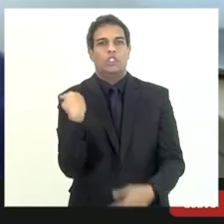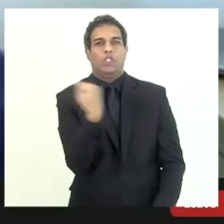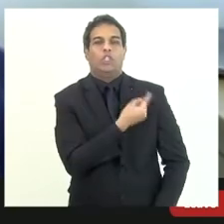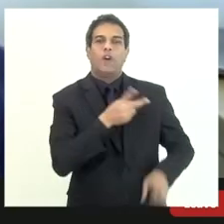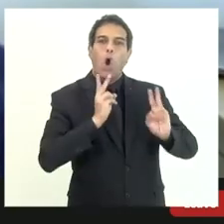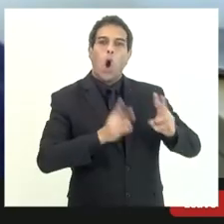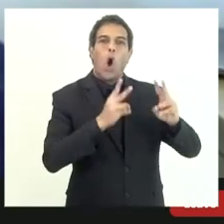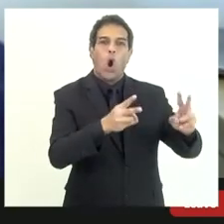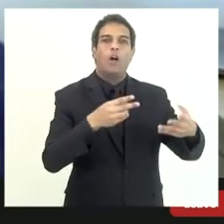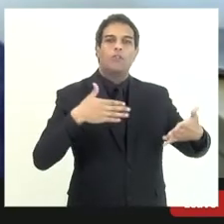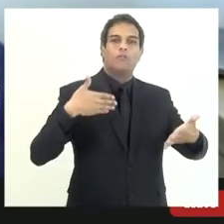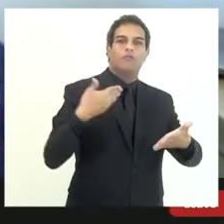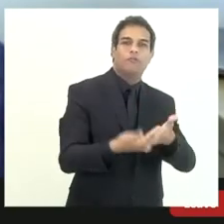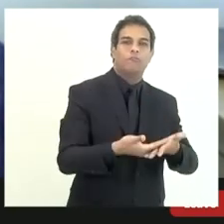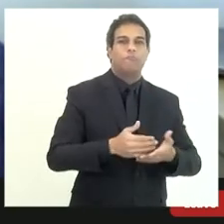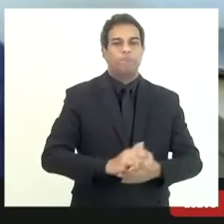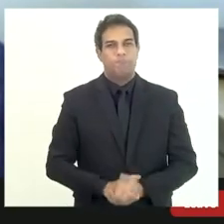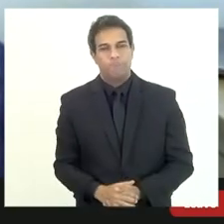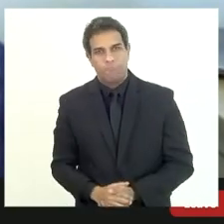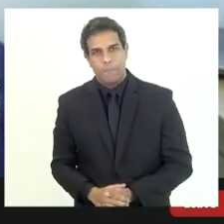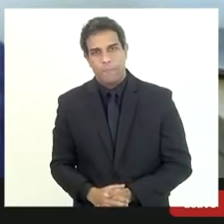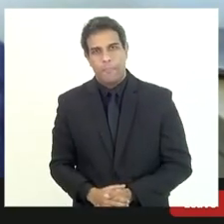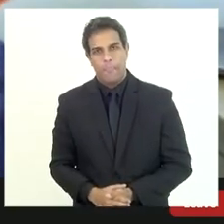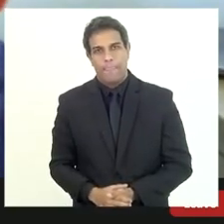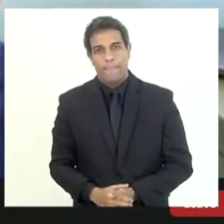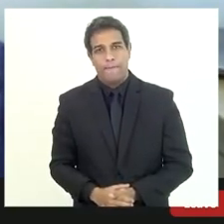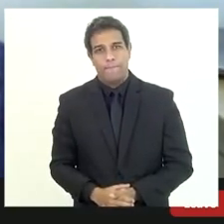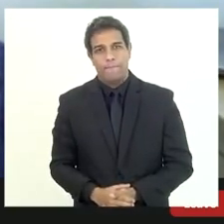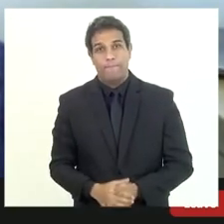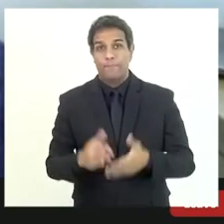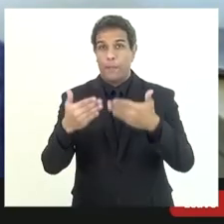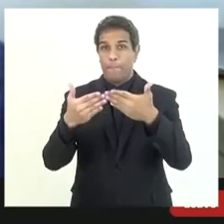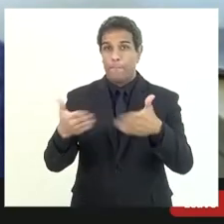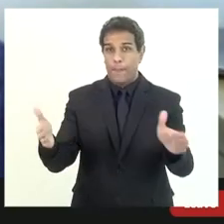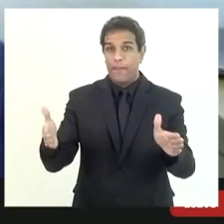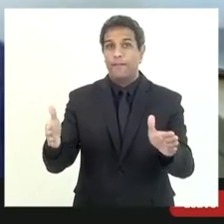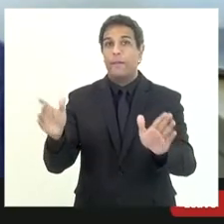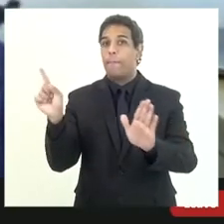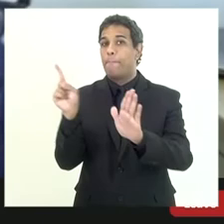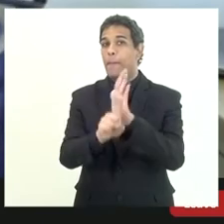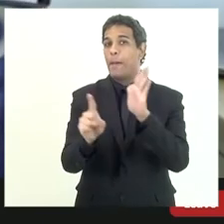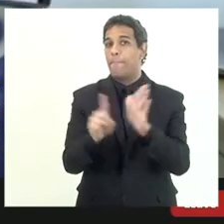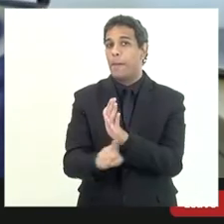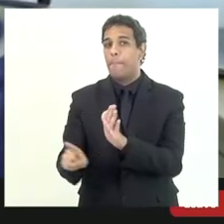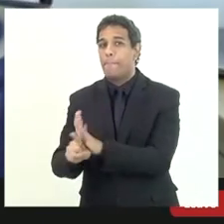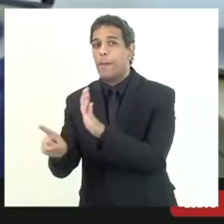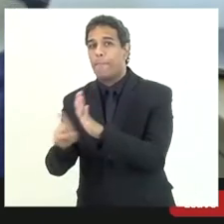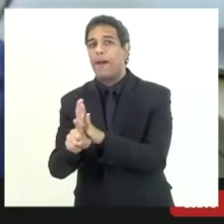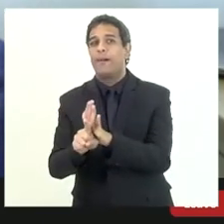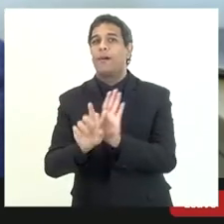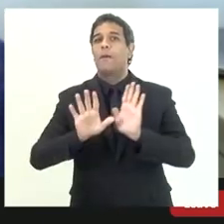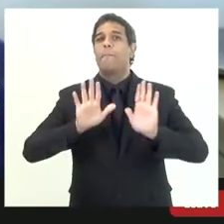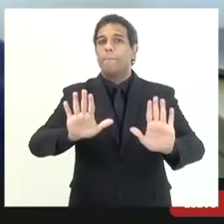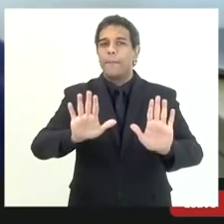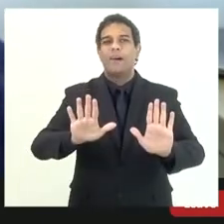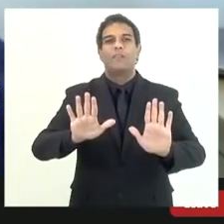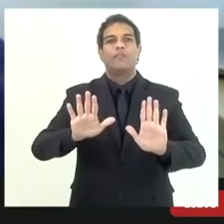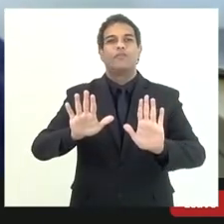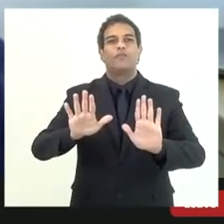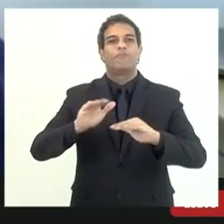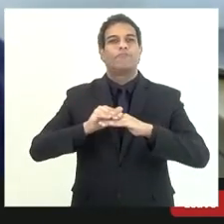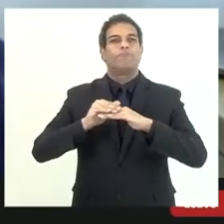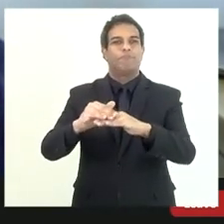antes de eu abrir a questões porventura que era levantar o deputado